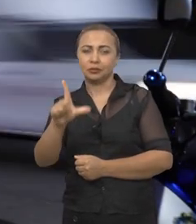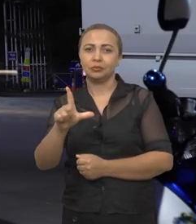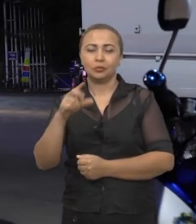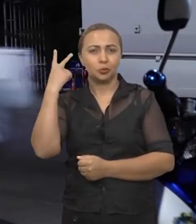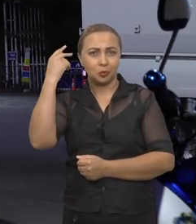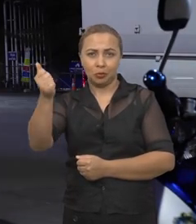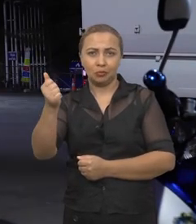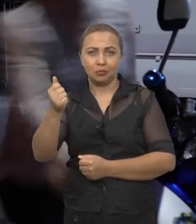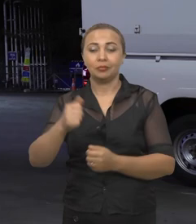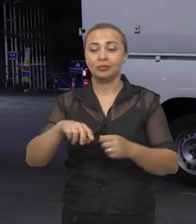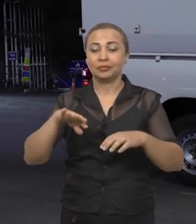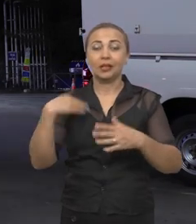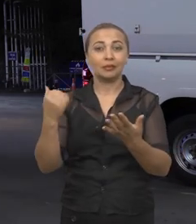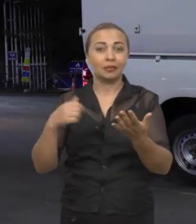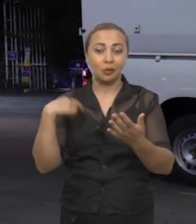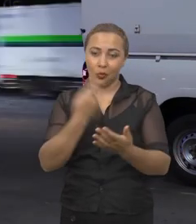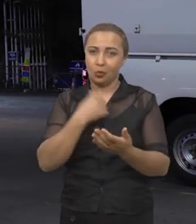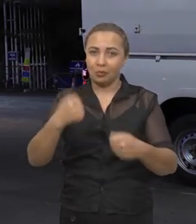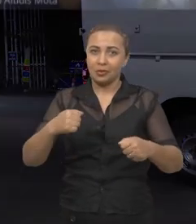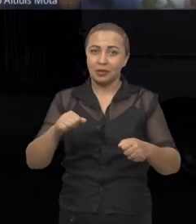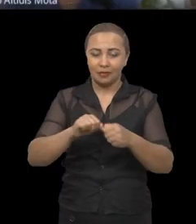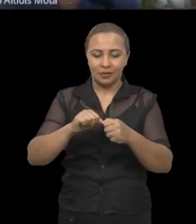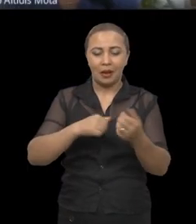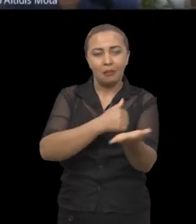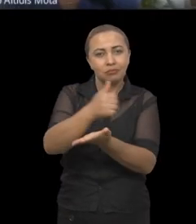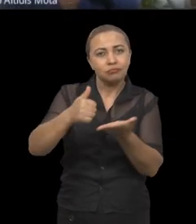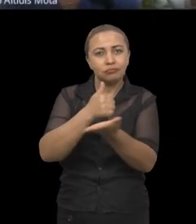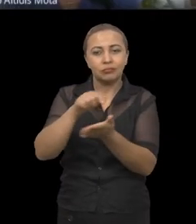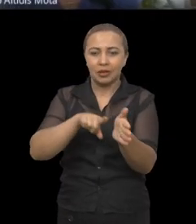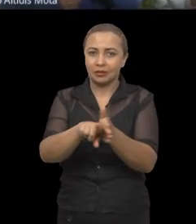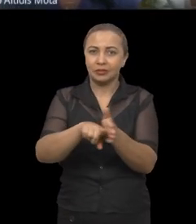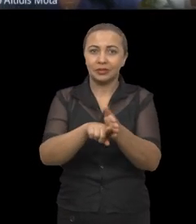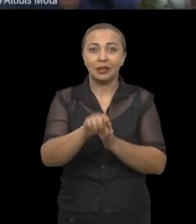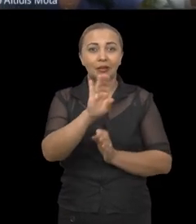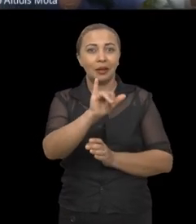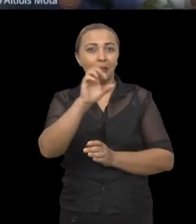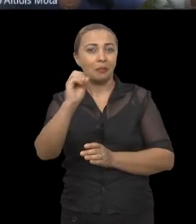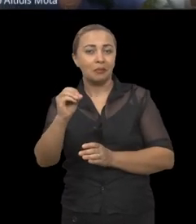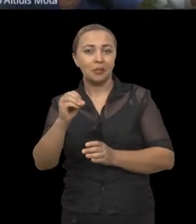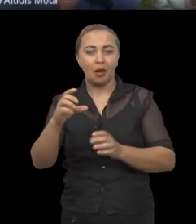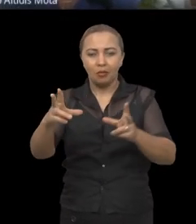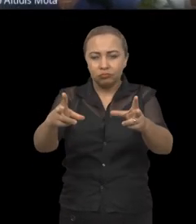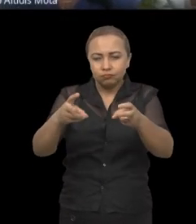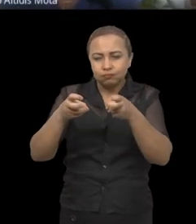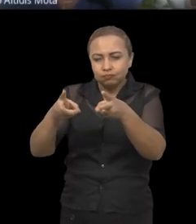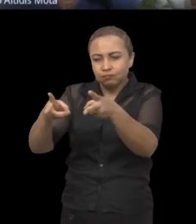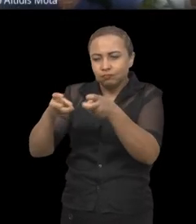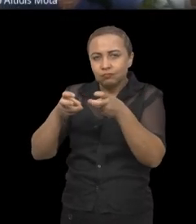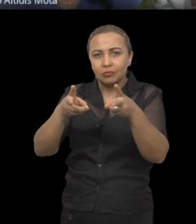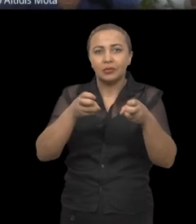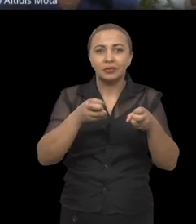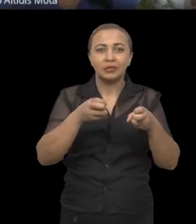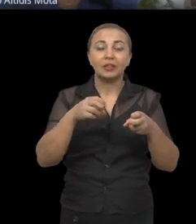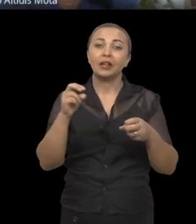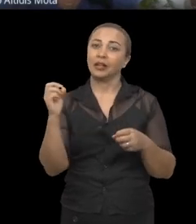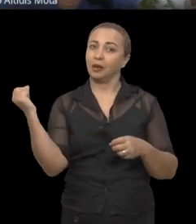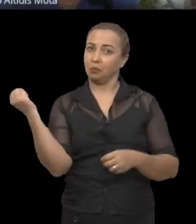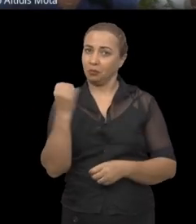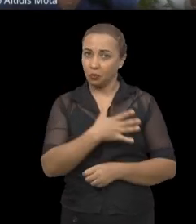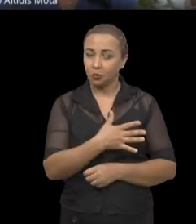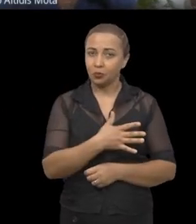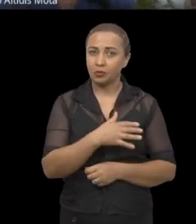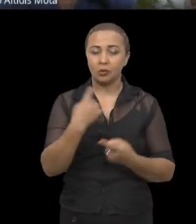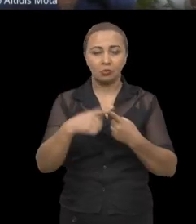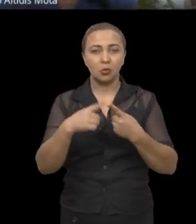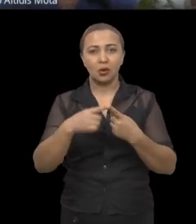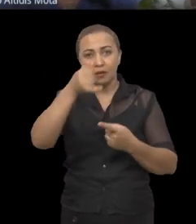baseado nisso, nós temos que fazer pesquisa de base e uma delas é usar biocatalizadores, que seria uma inovação,